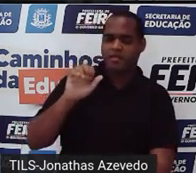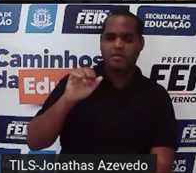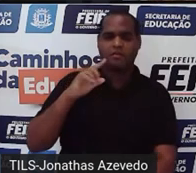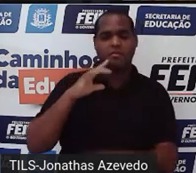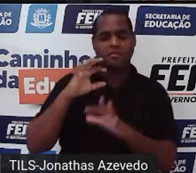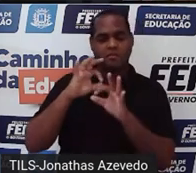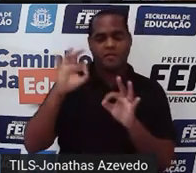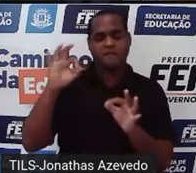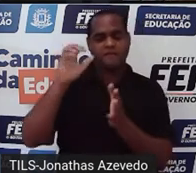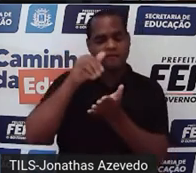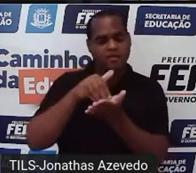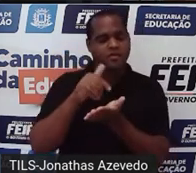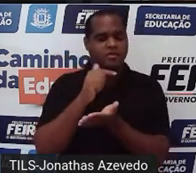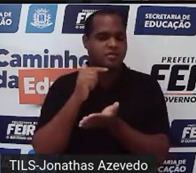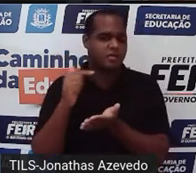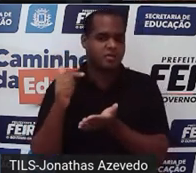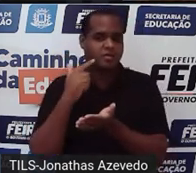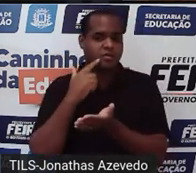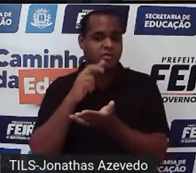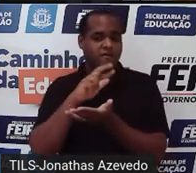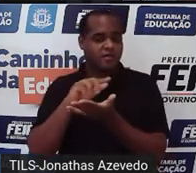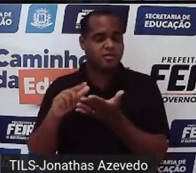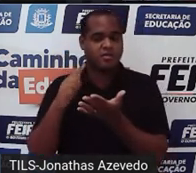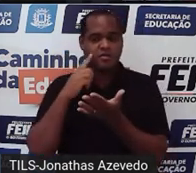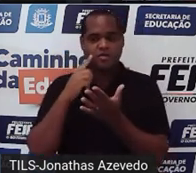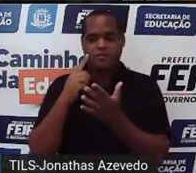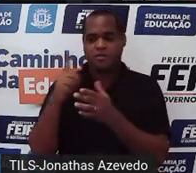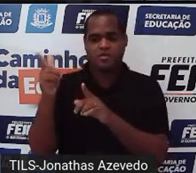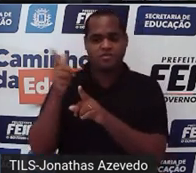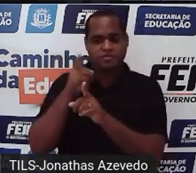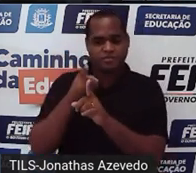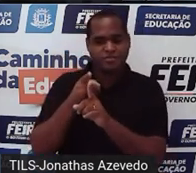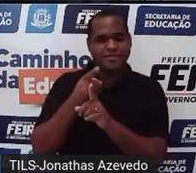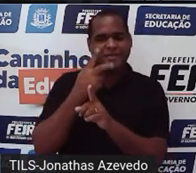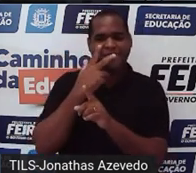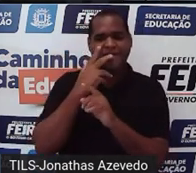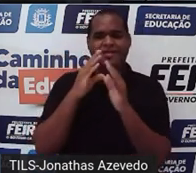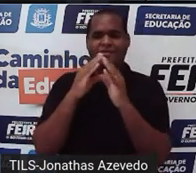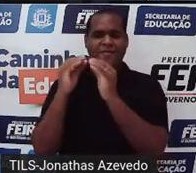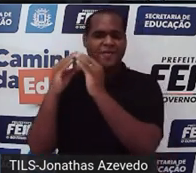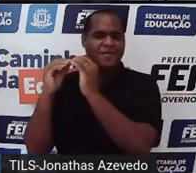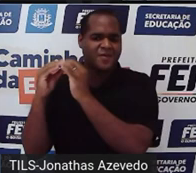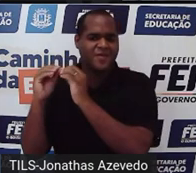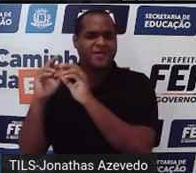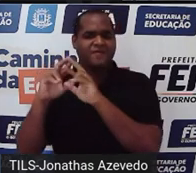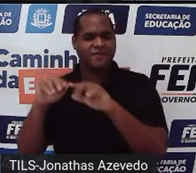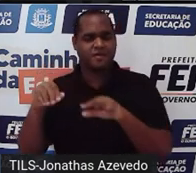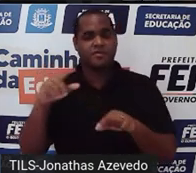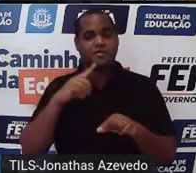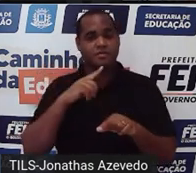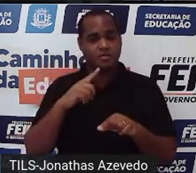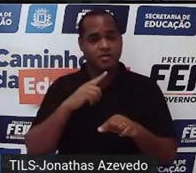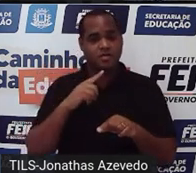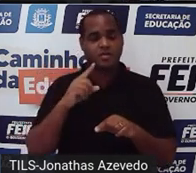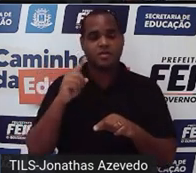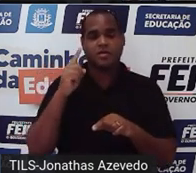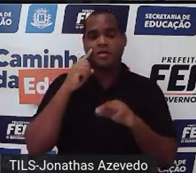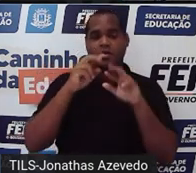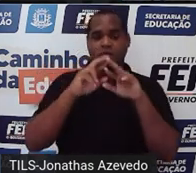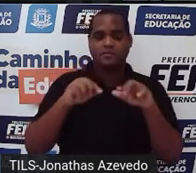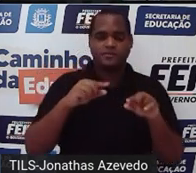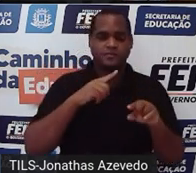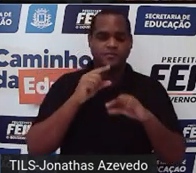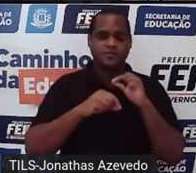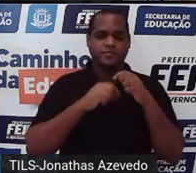então uma reta por cima da outra você tem infinitos pontos e esses infinitos